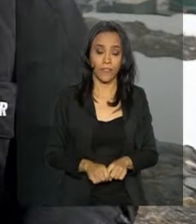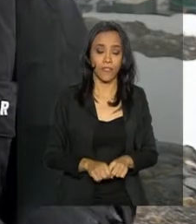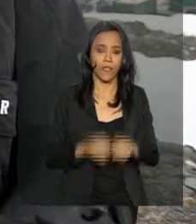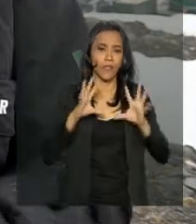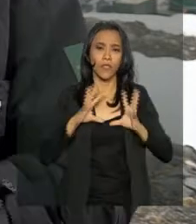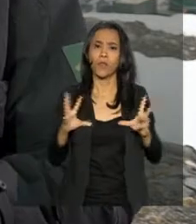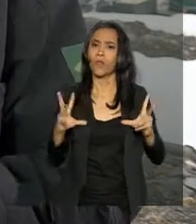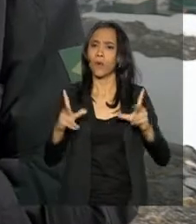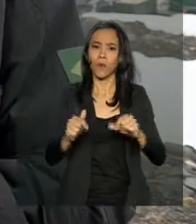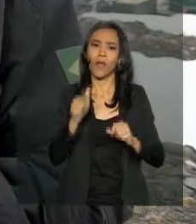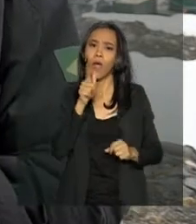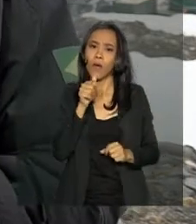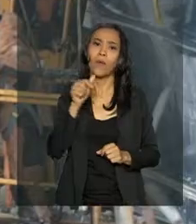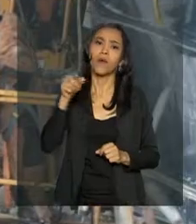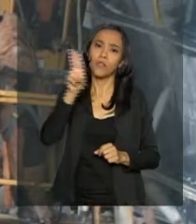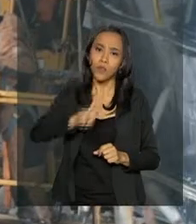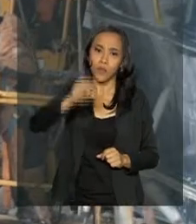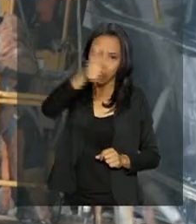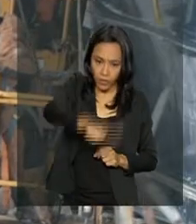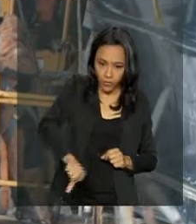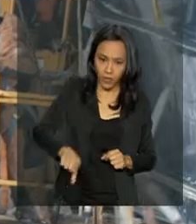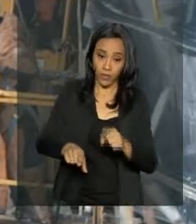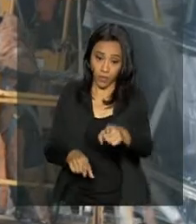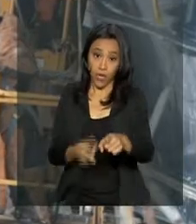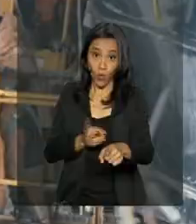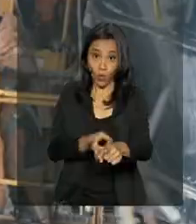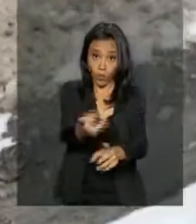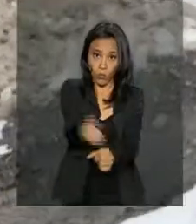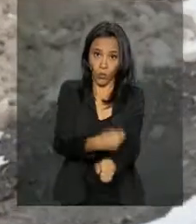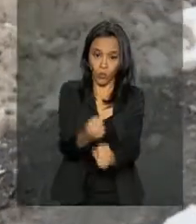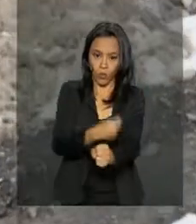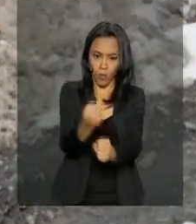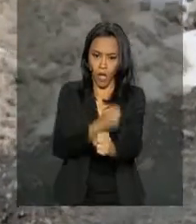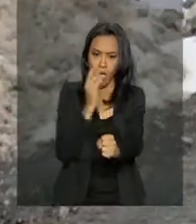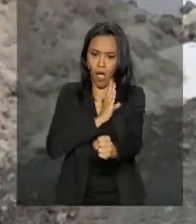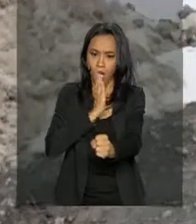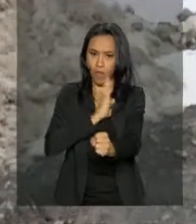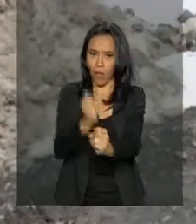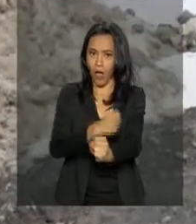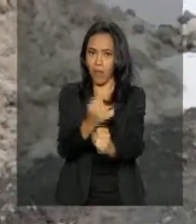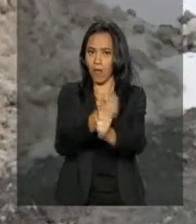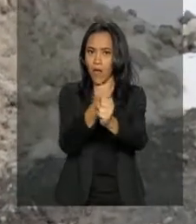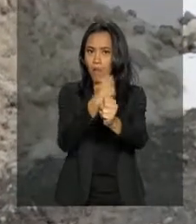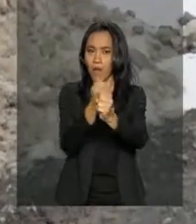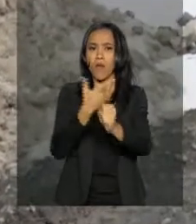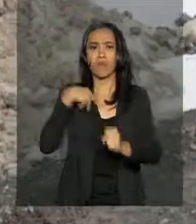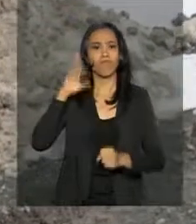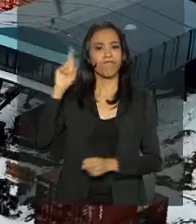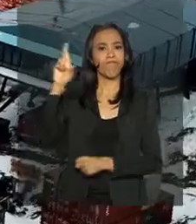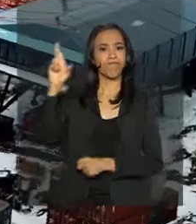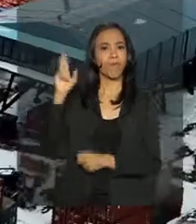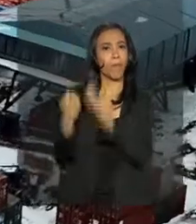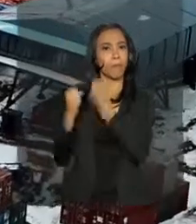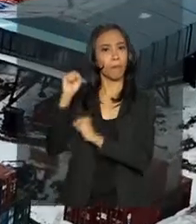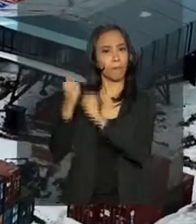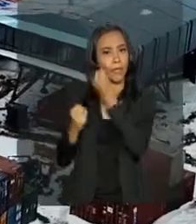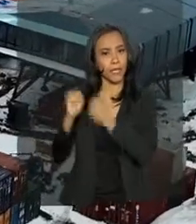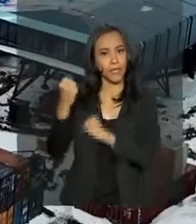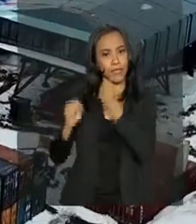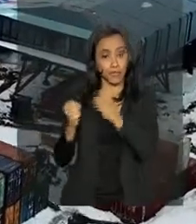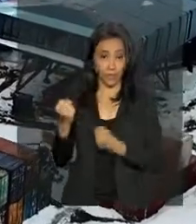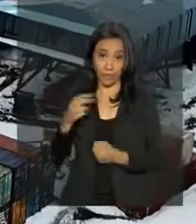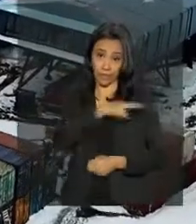toda a água é reutilizável. As obras avançam rápido. A execução está a cargo de uma empresa chinesa, que venceu a